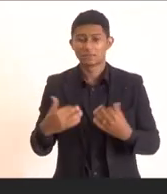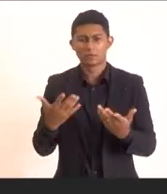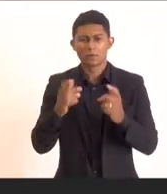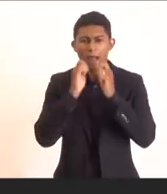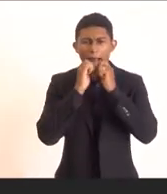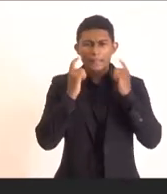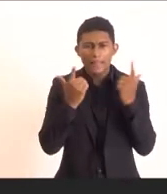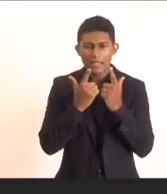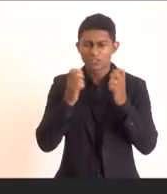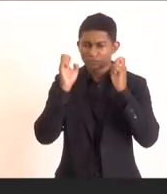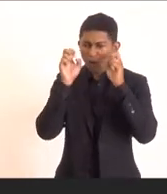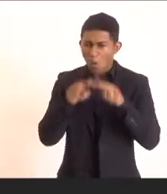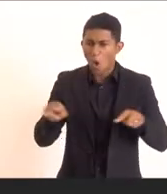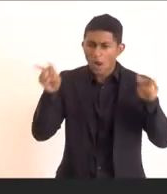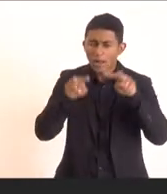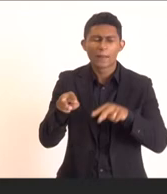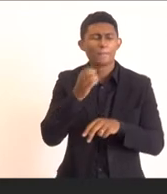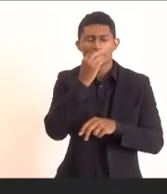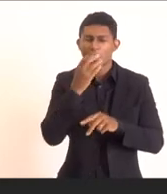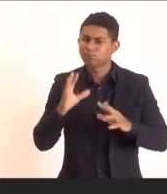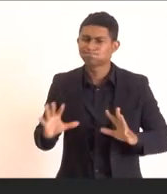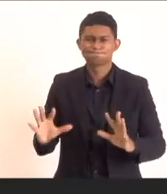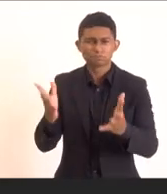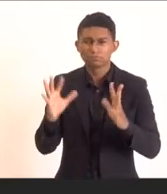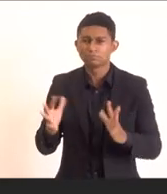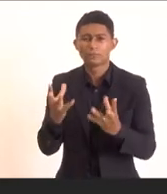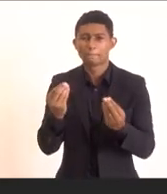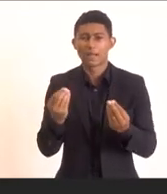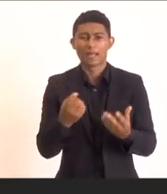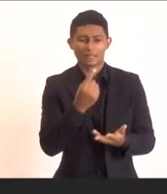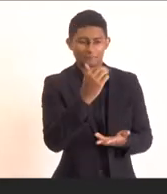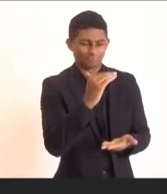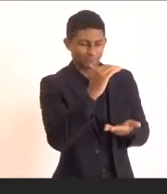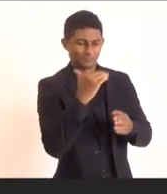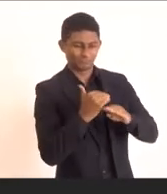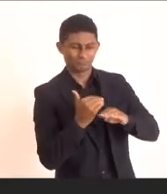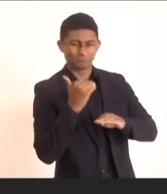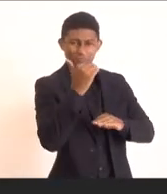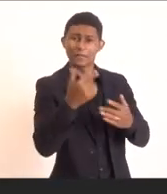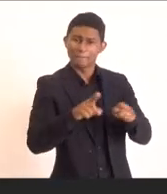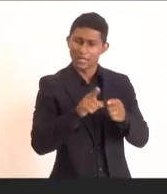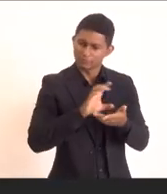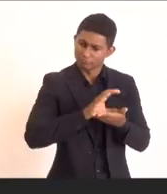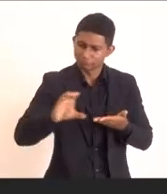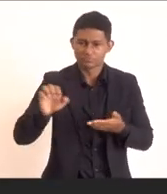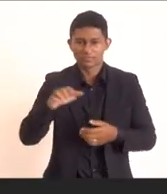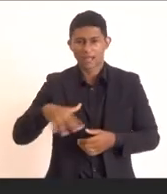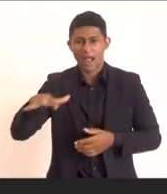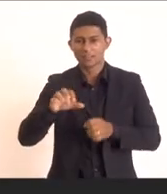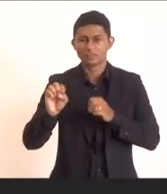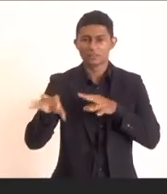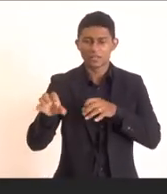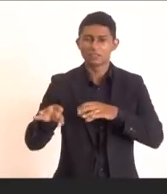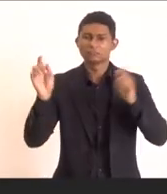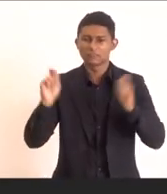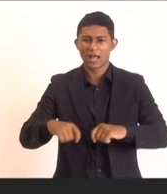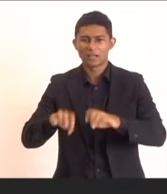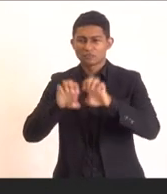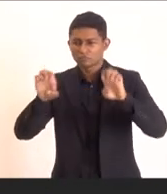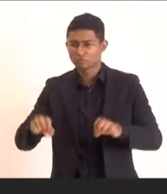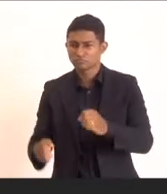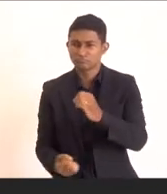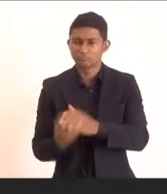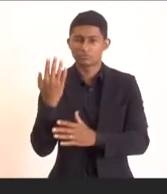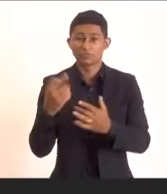potencializa para que esse fundo também tenha investimentos na área de educação, para que a gente possa, sim, criar essa infraestrutura, mas também criar esses